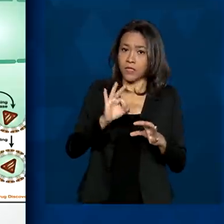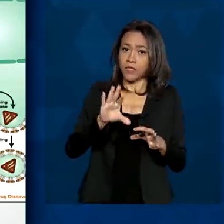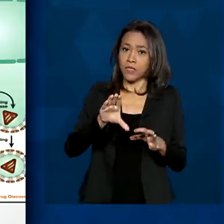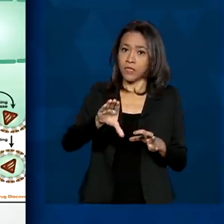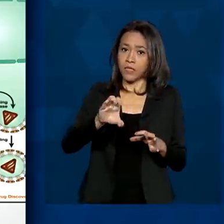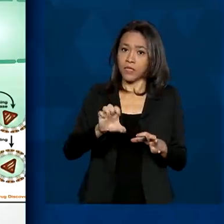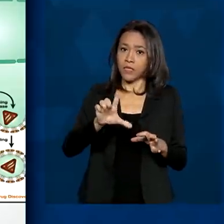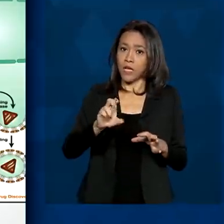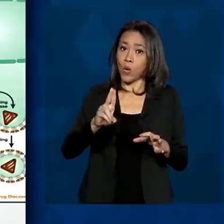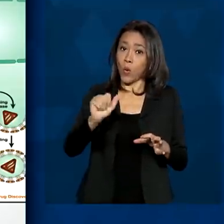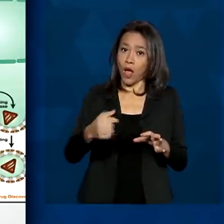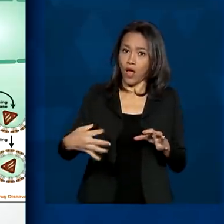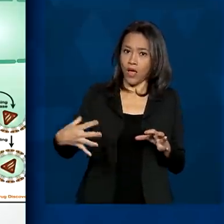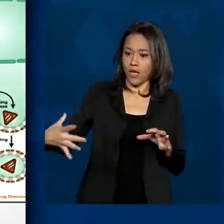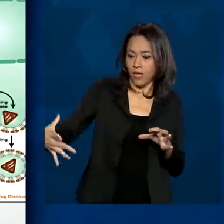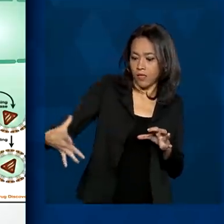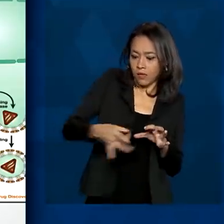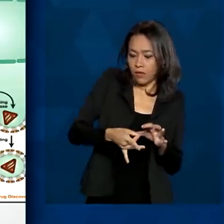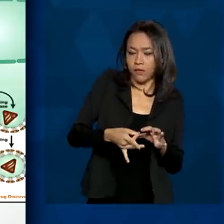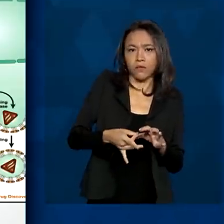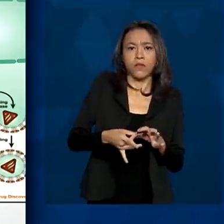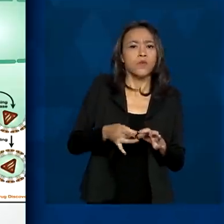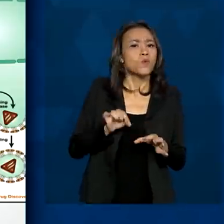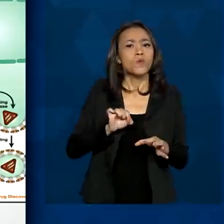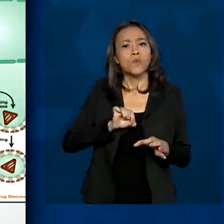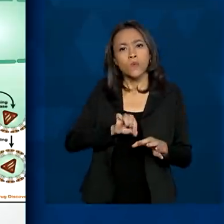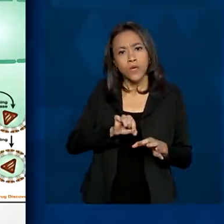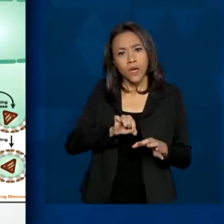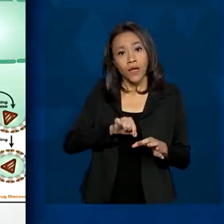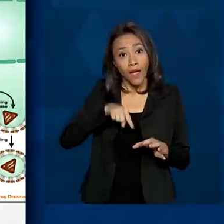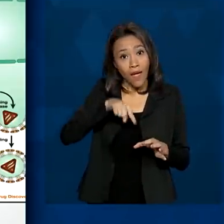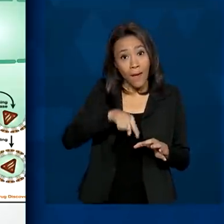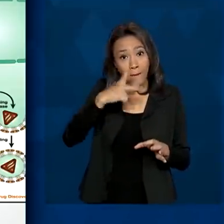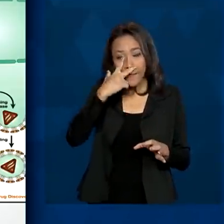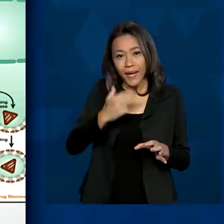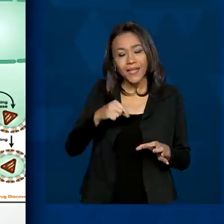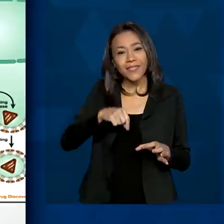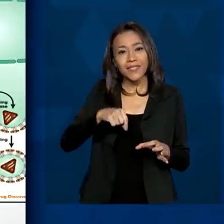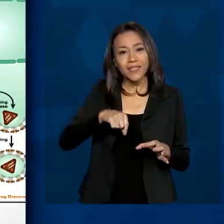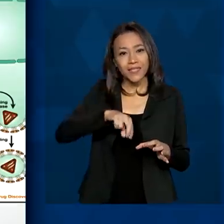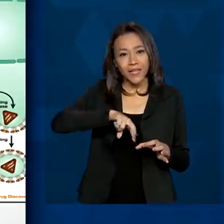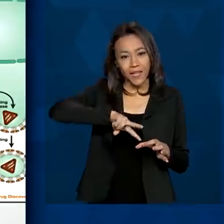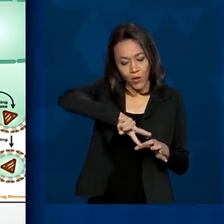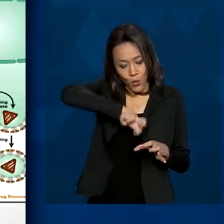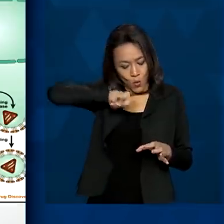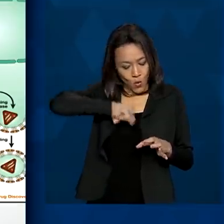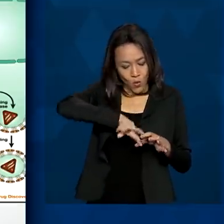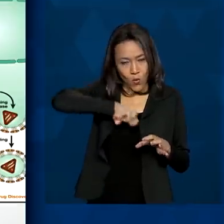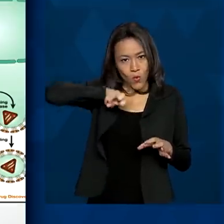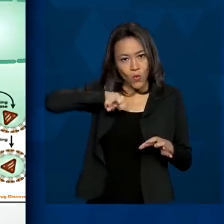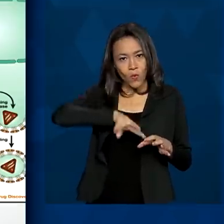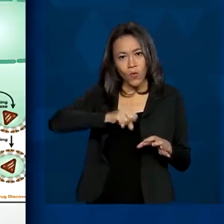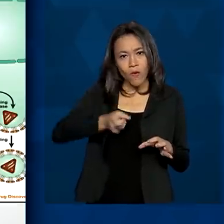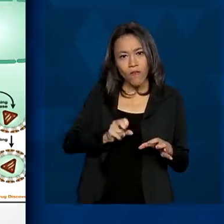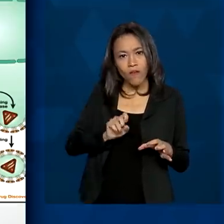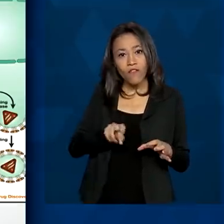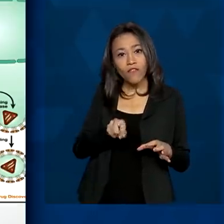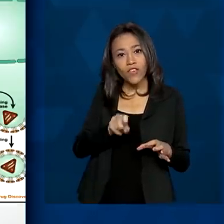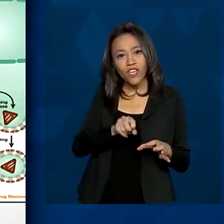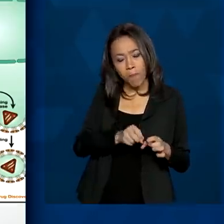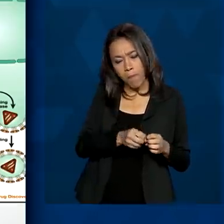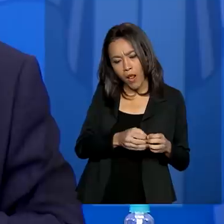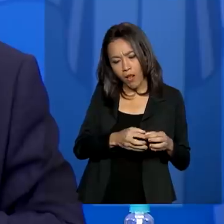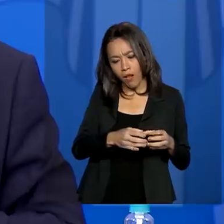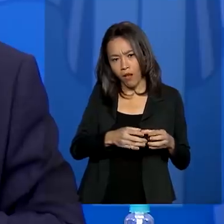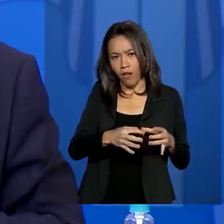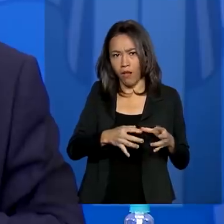conectar, de se relacionar com as nossas células, utilizar a célula como se fosse uma fábrica de vírus, e com isso, muitas vezes,